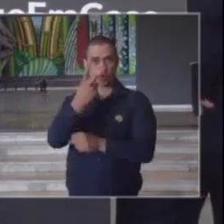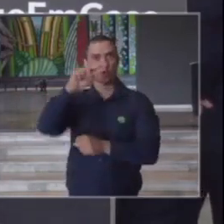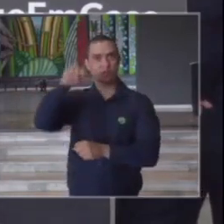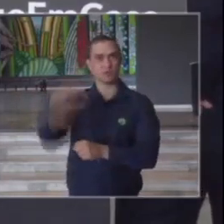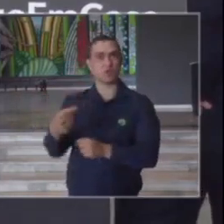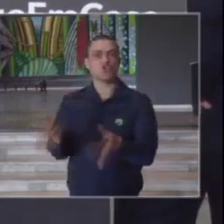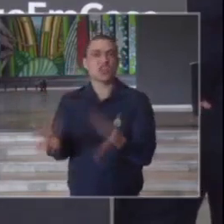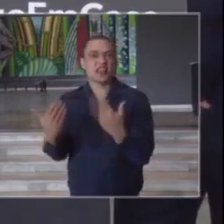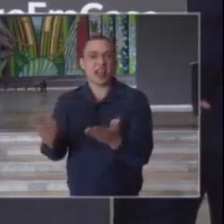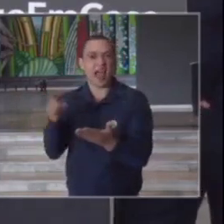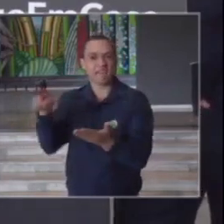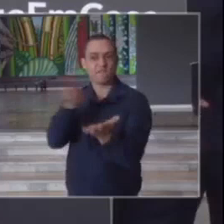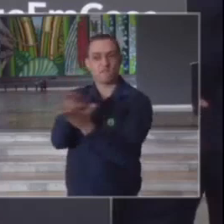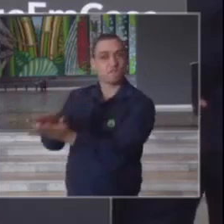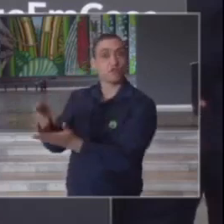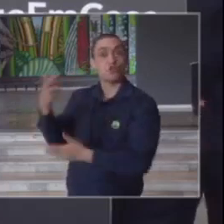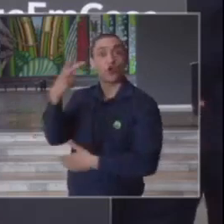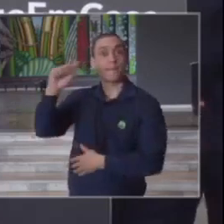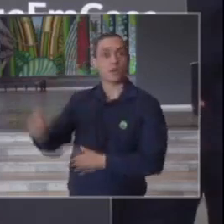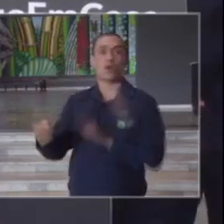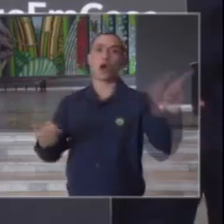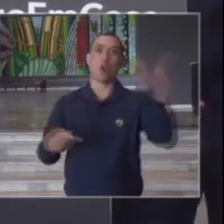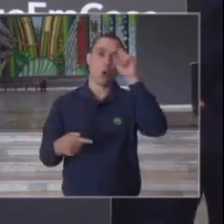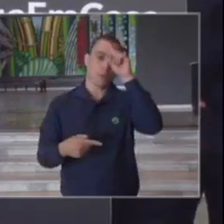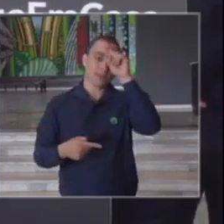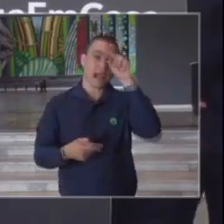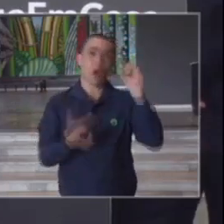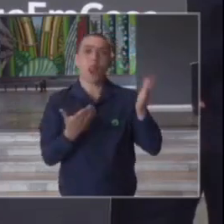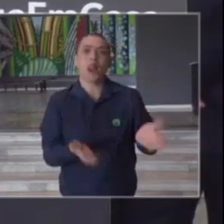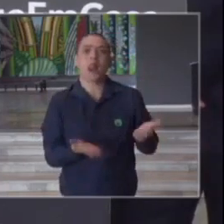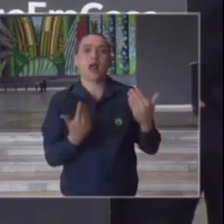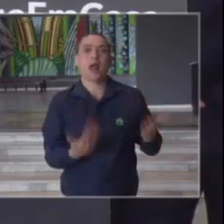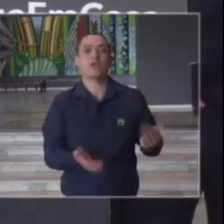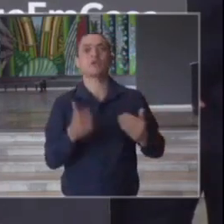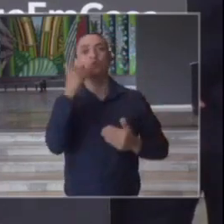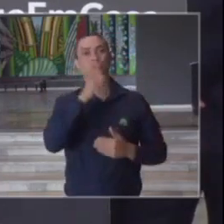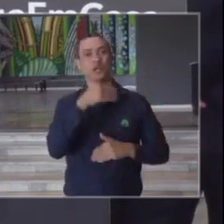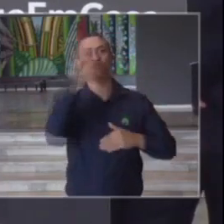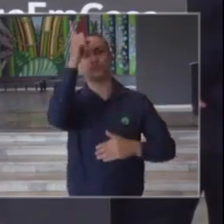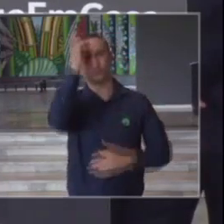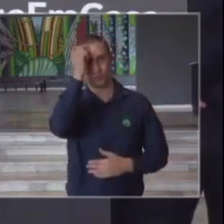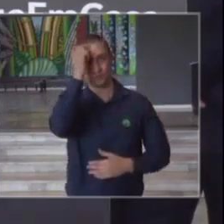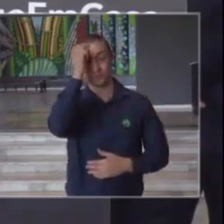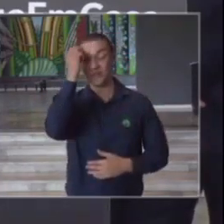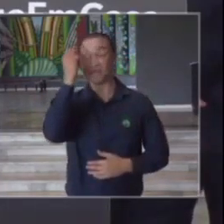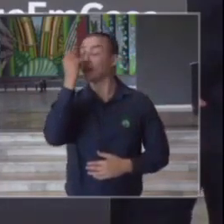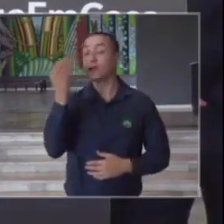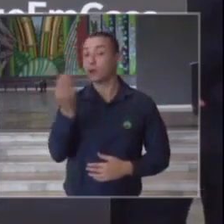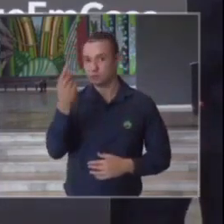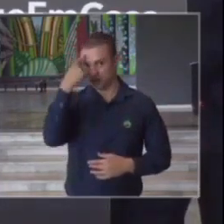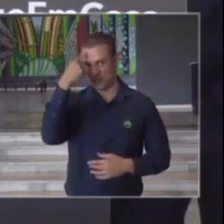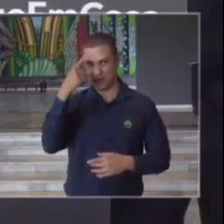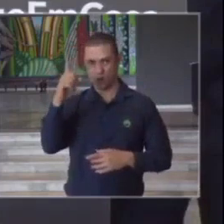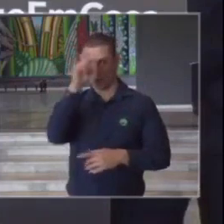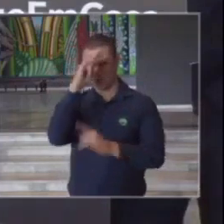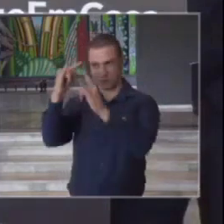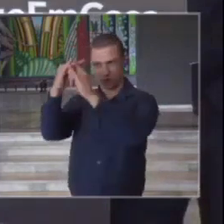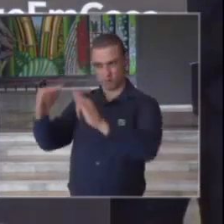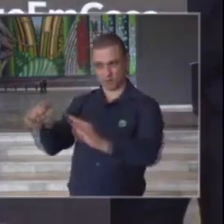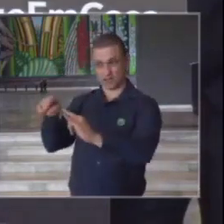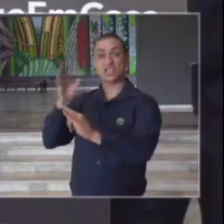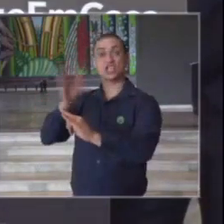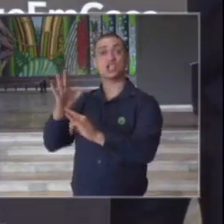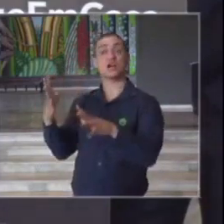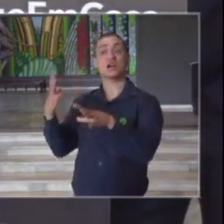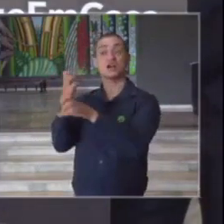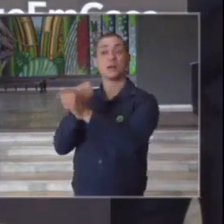e média complexidade faz com que a gente alivie a pressão dos nossos hospitais para se ter uma ideia os hospitais de campanha já passaram